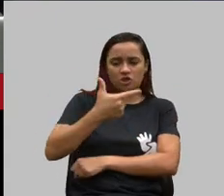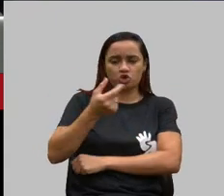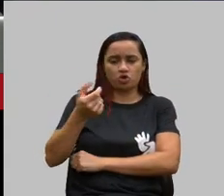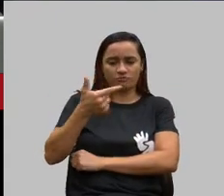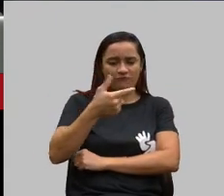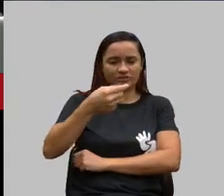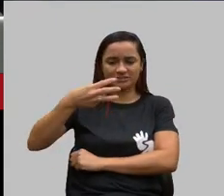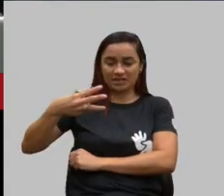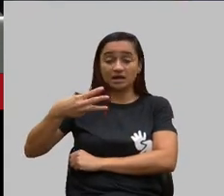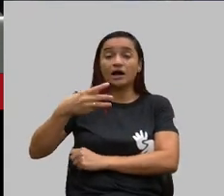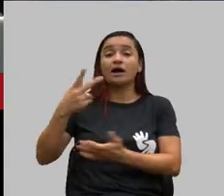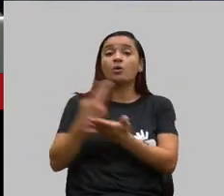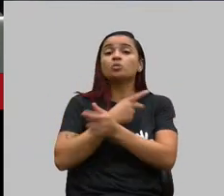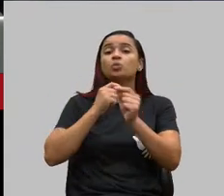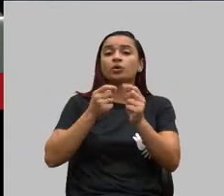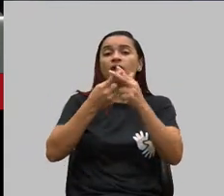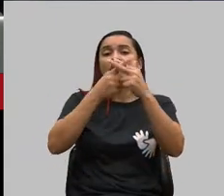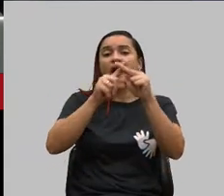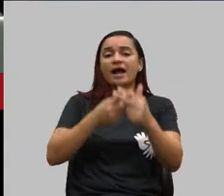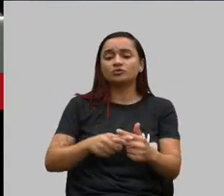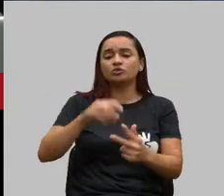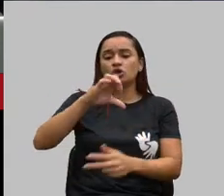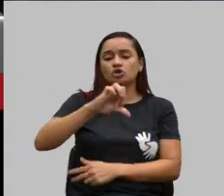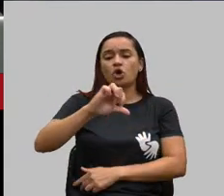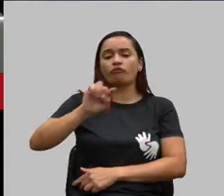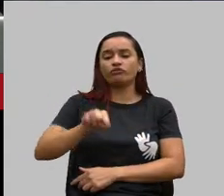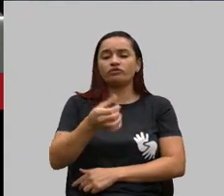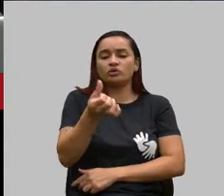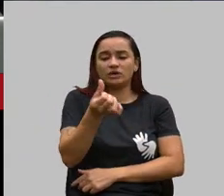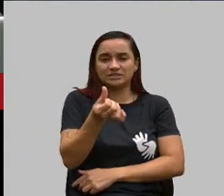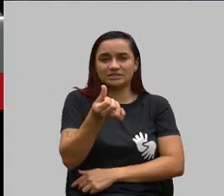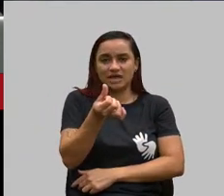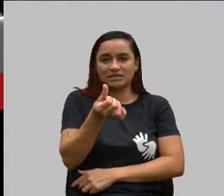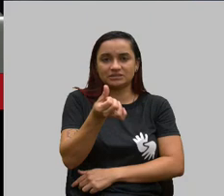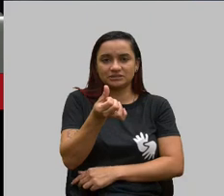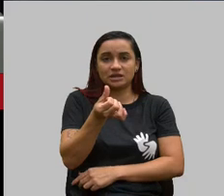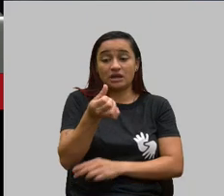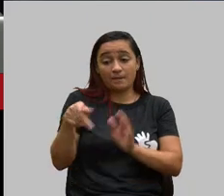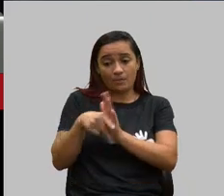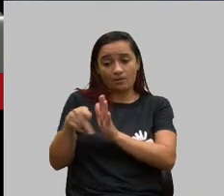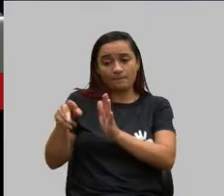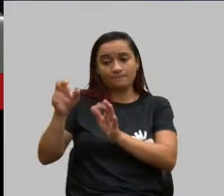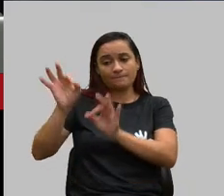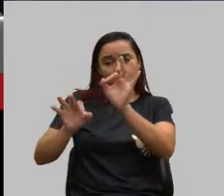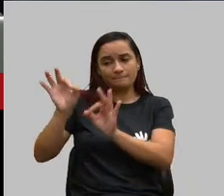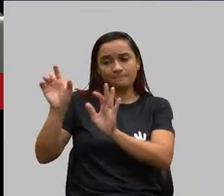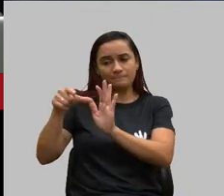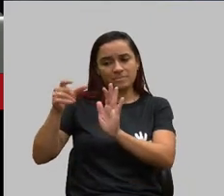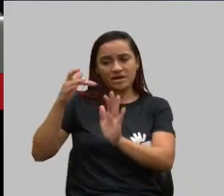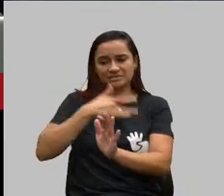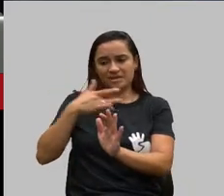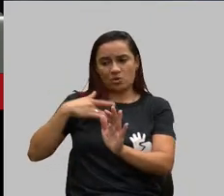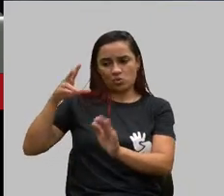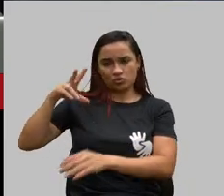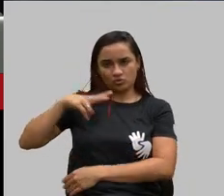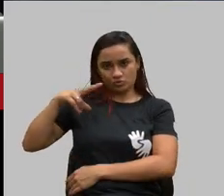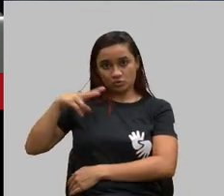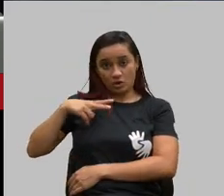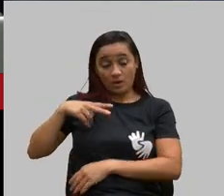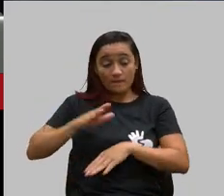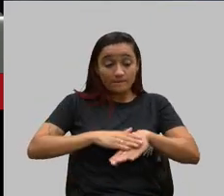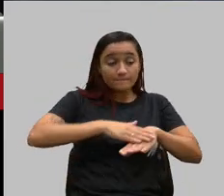reajuste de 9,6% nos planos individuais e mais de 25% nos planos